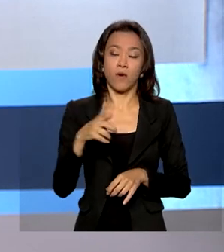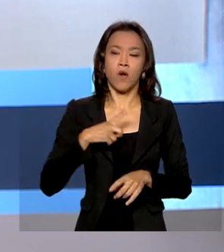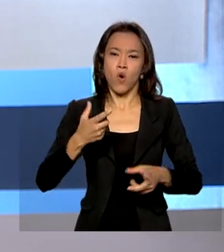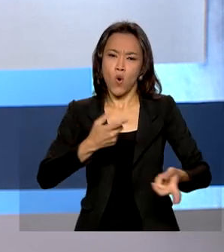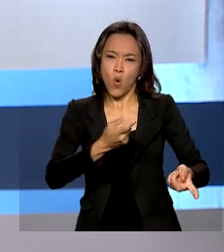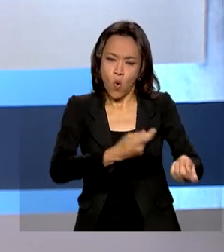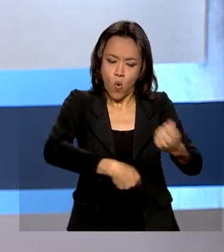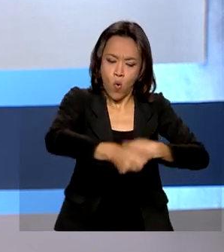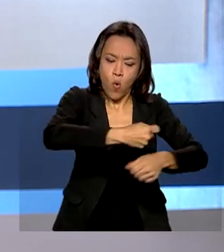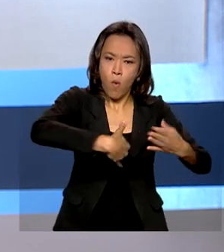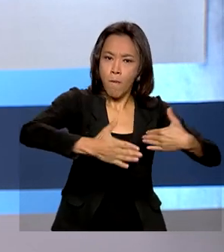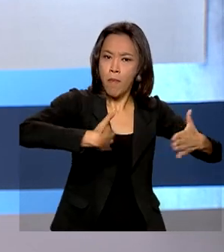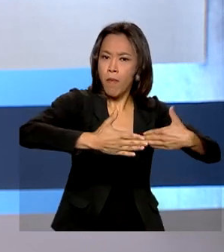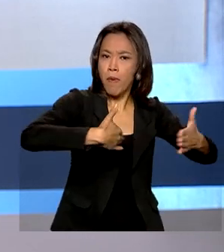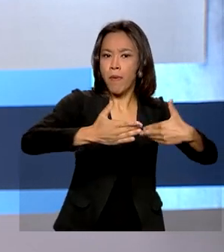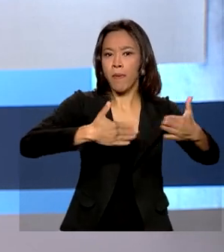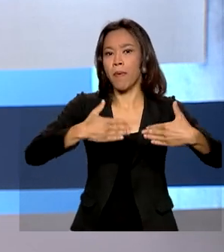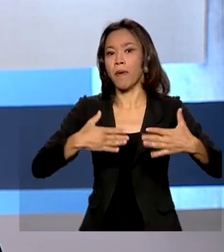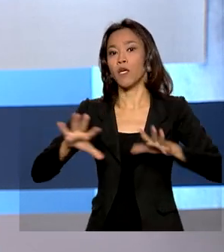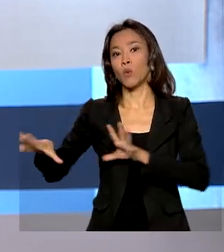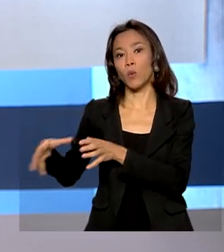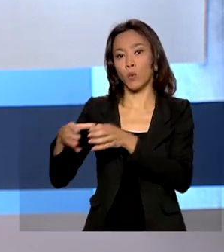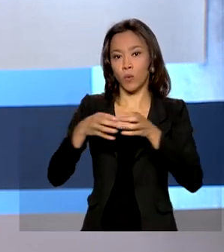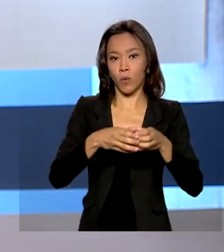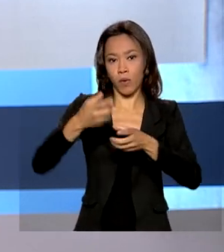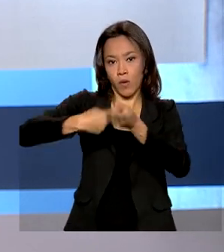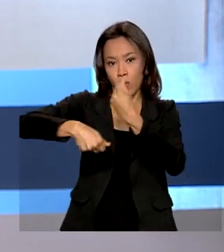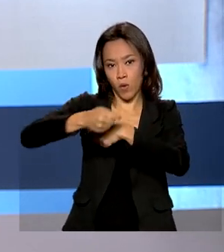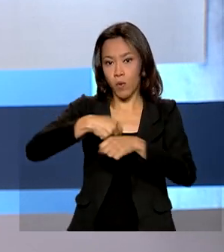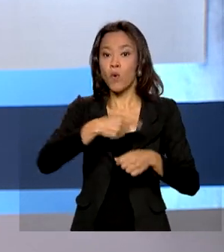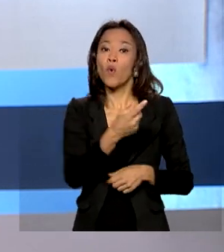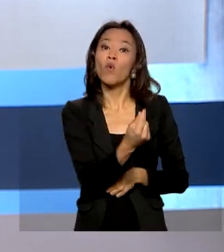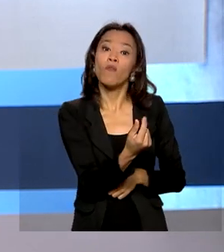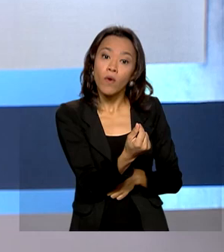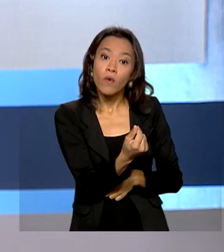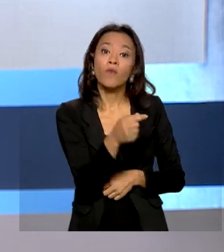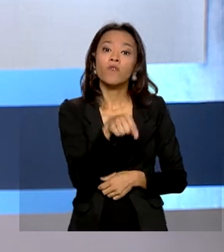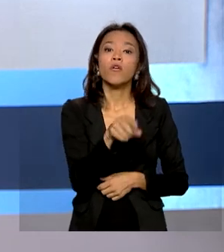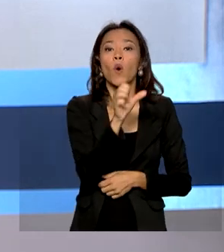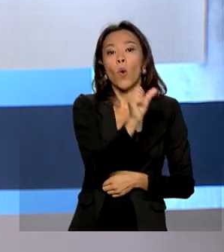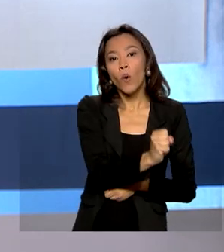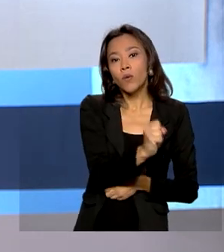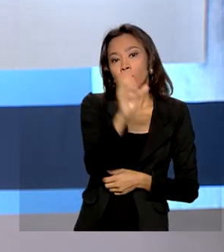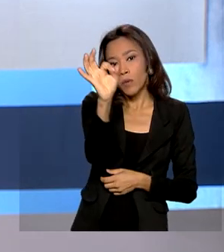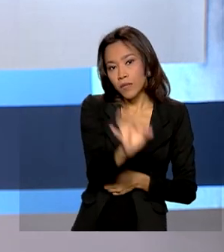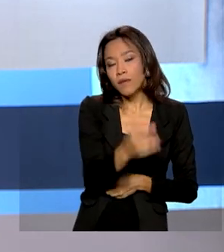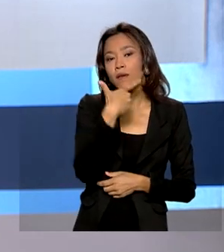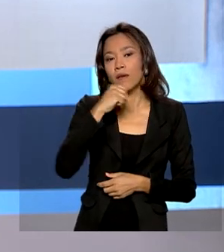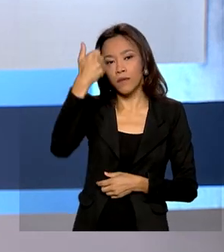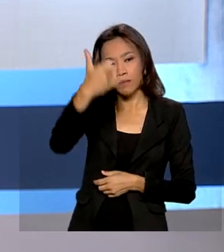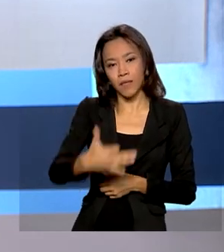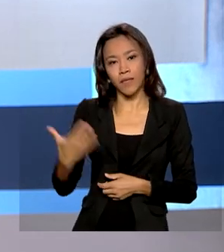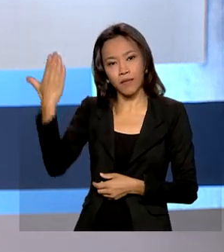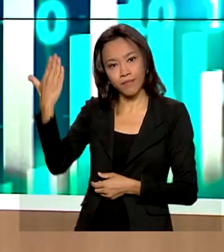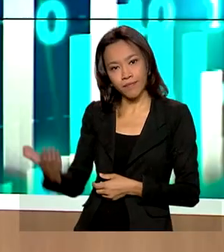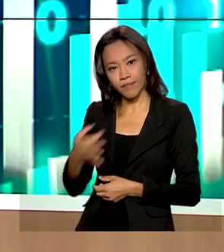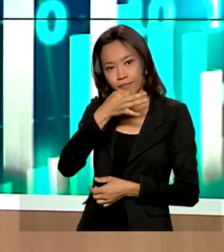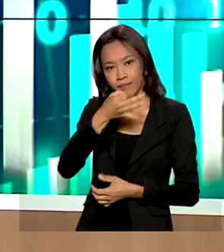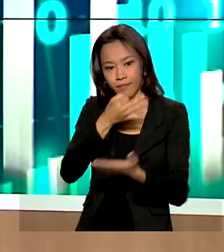financeiro e da equipe econômica do governo é que o índice fique em 8,5%. Quem comenta é Ricardo Caldas.